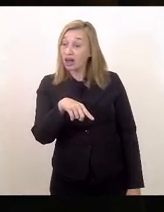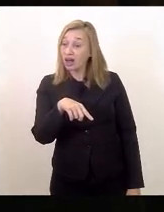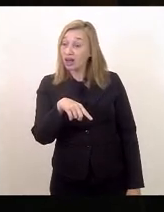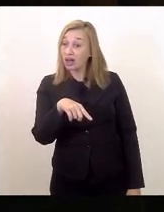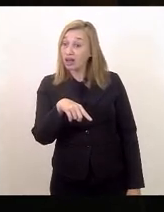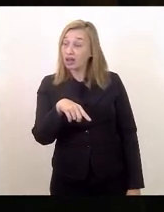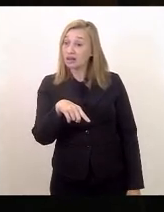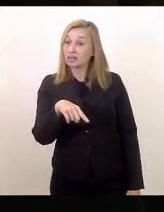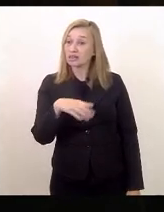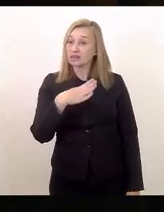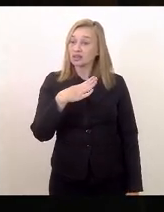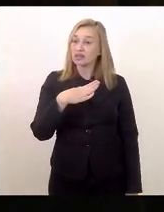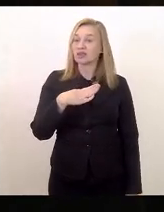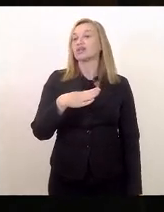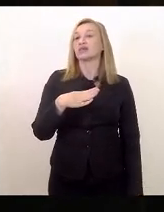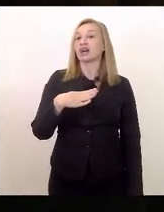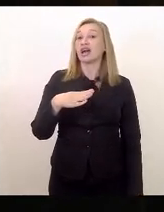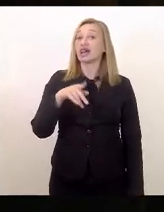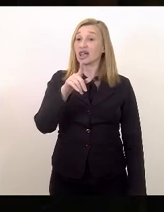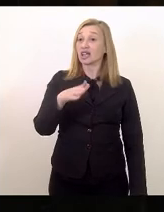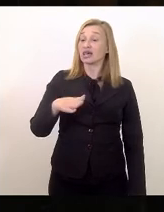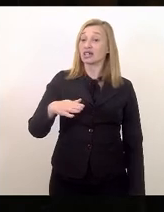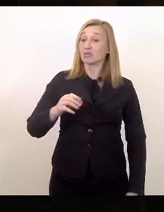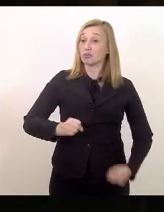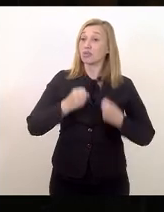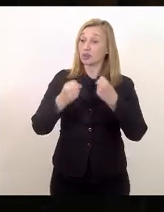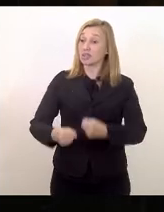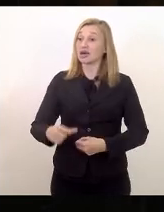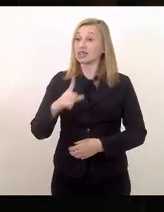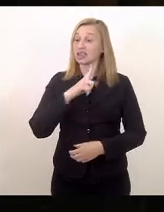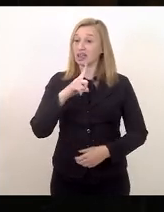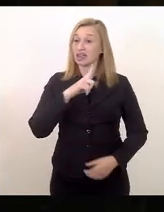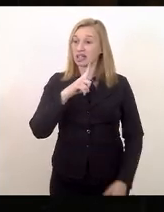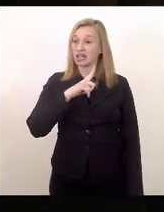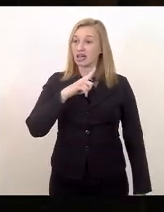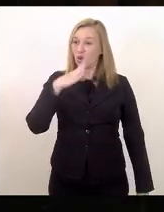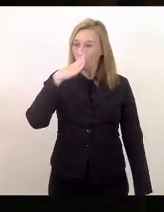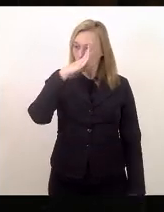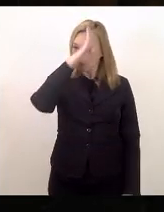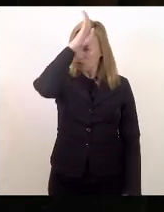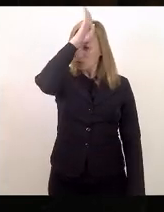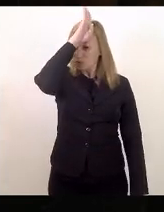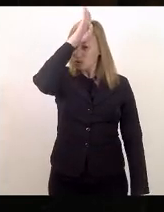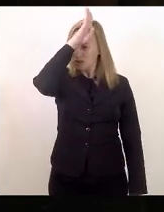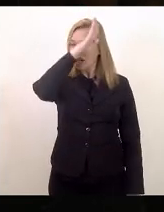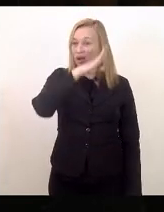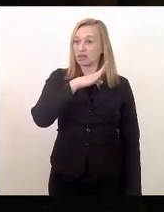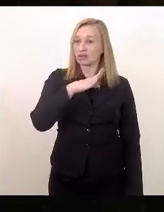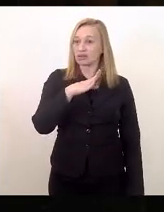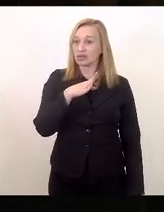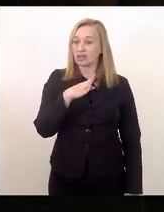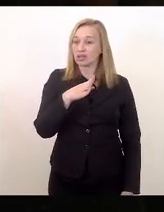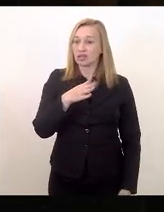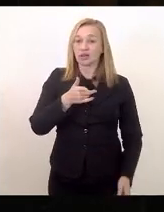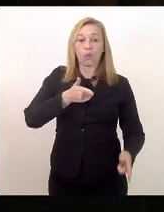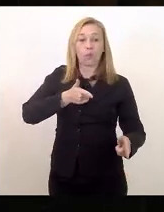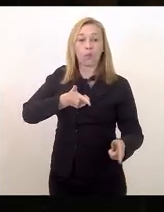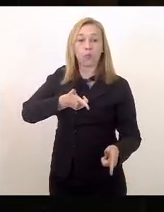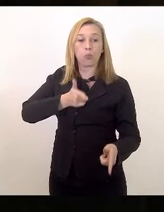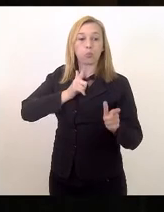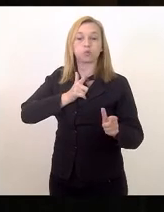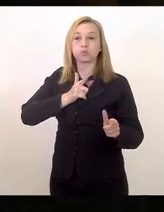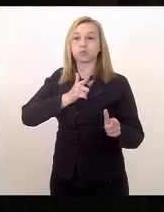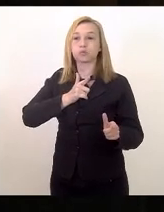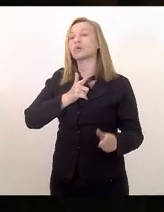que gosta de fazer botar tanque na rua para tentar intimidar o Congresso